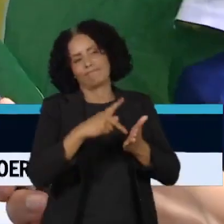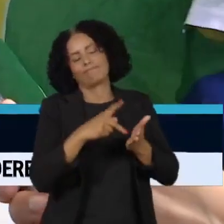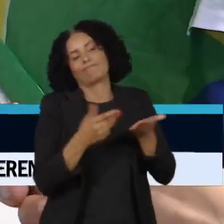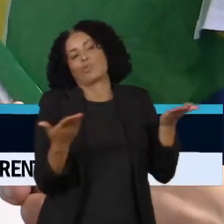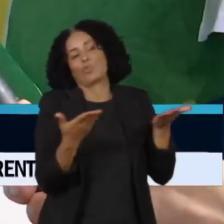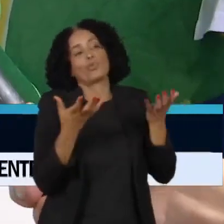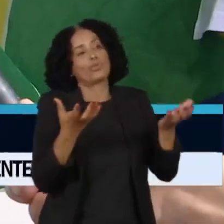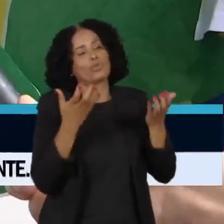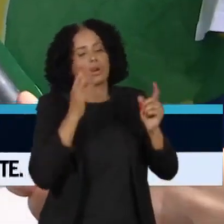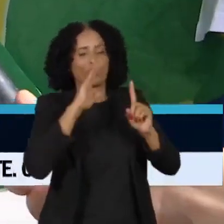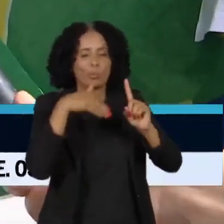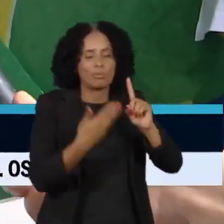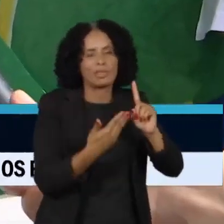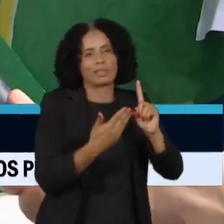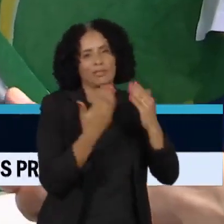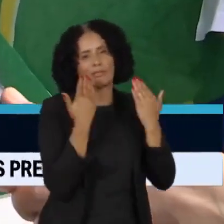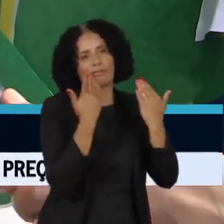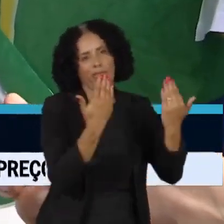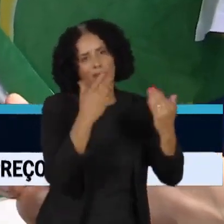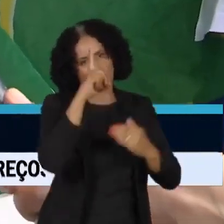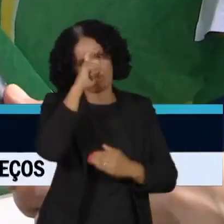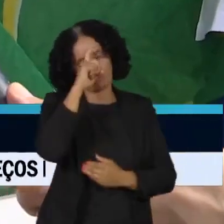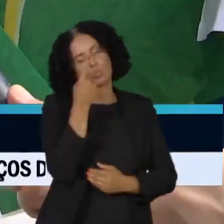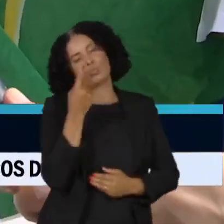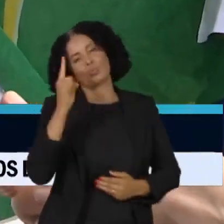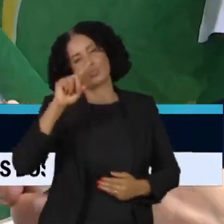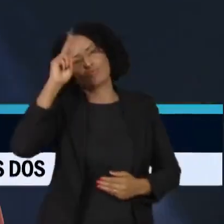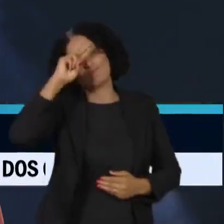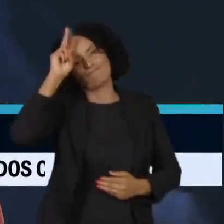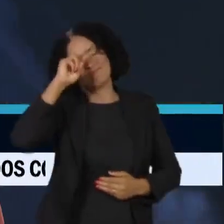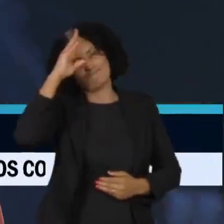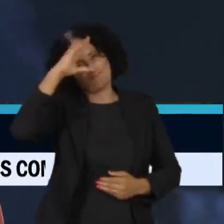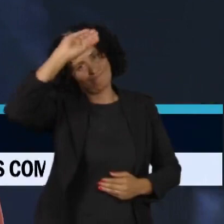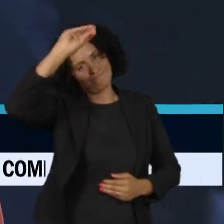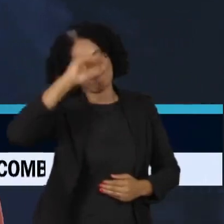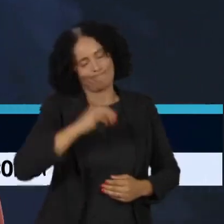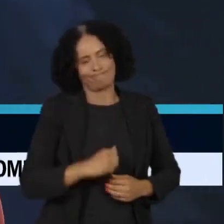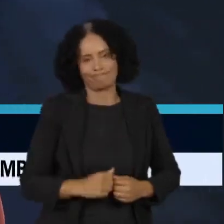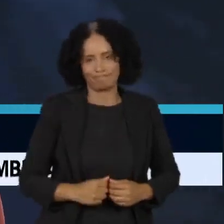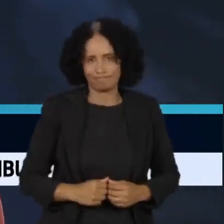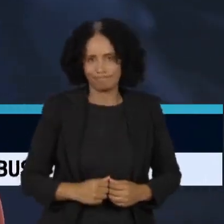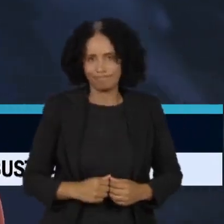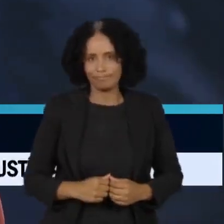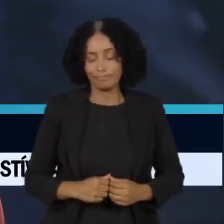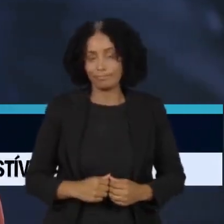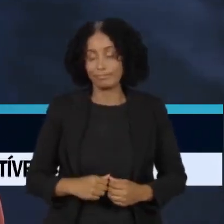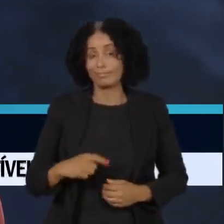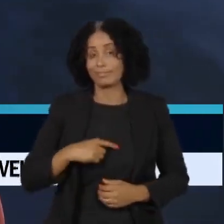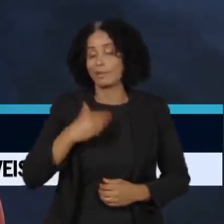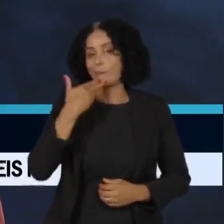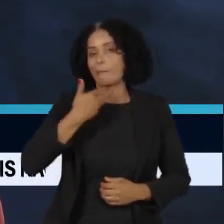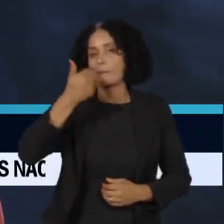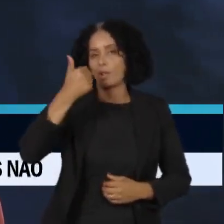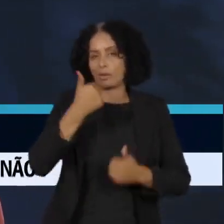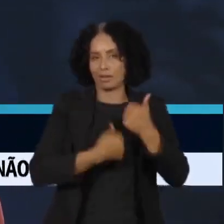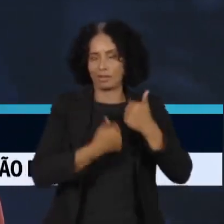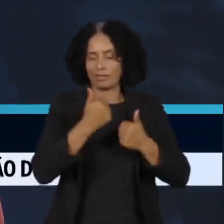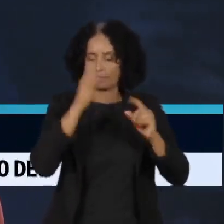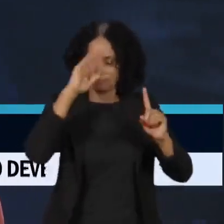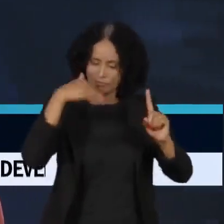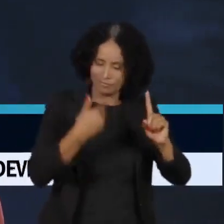porta do hospital, porque vai ser a última lembrança do rei de Pelé. E o maior atleta da história segue sendo